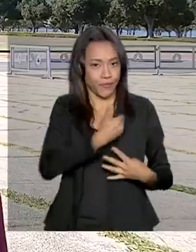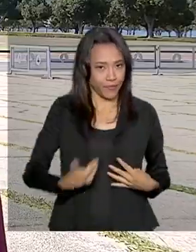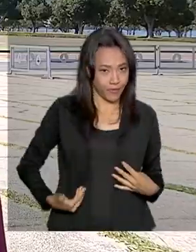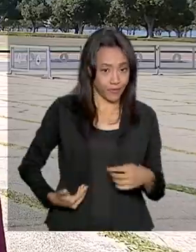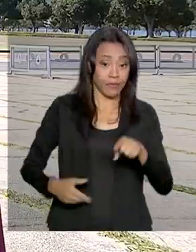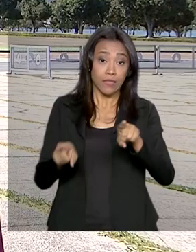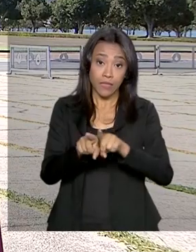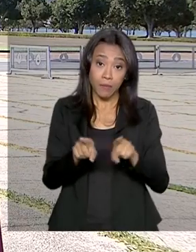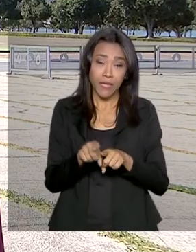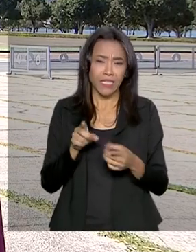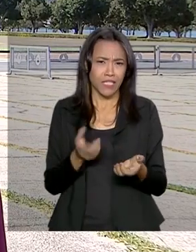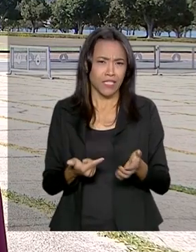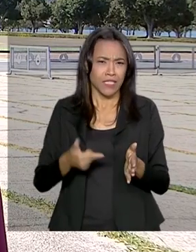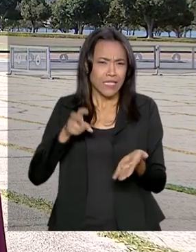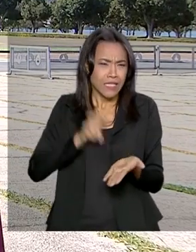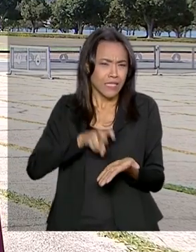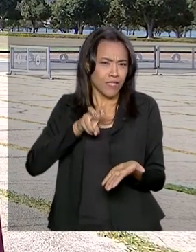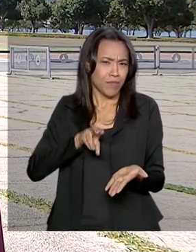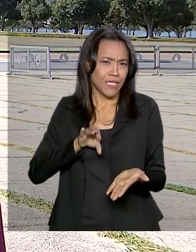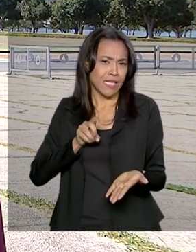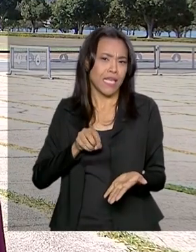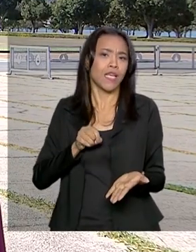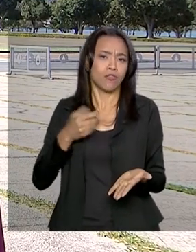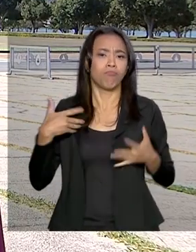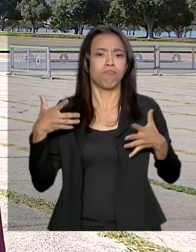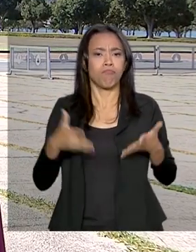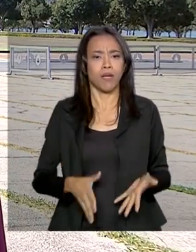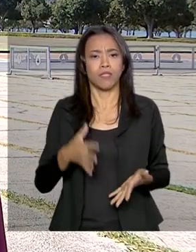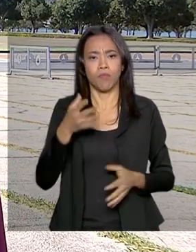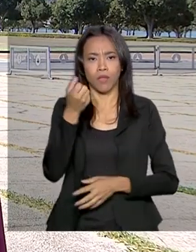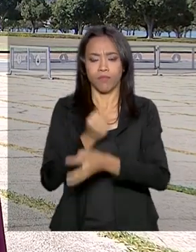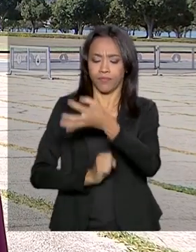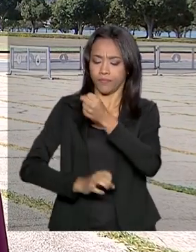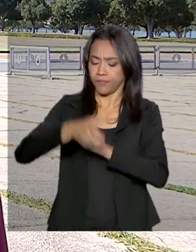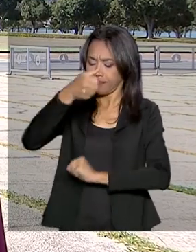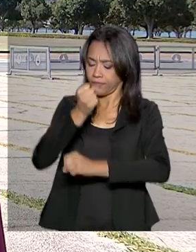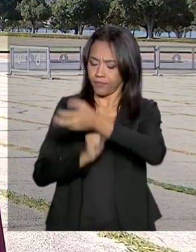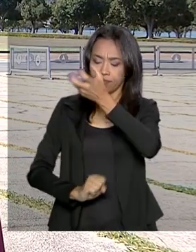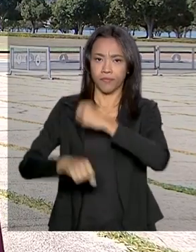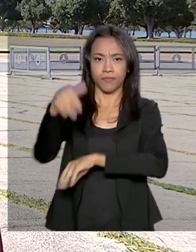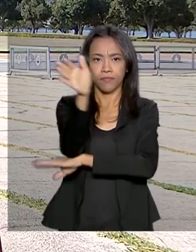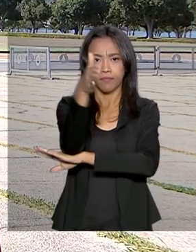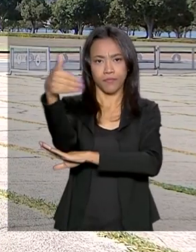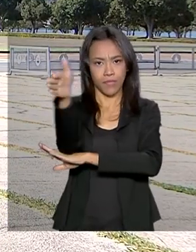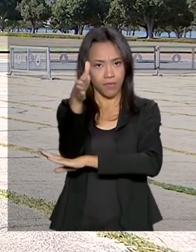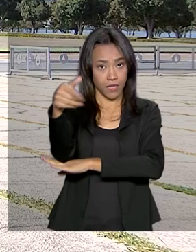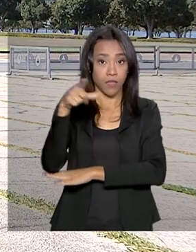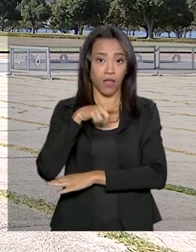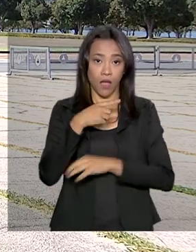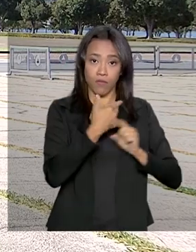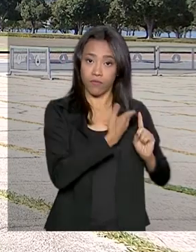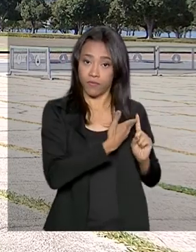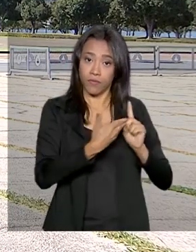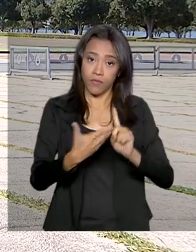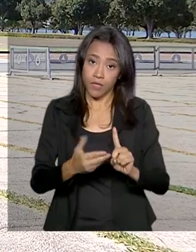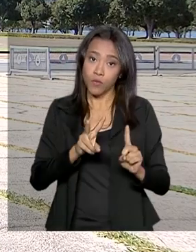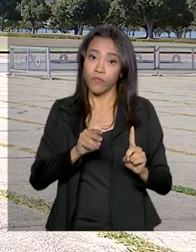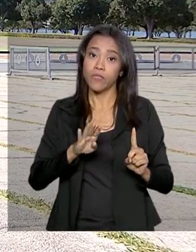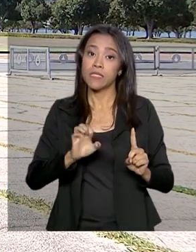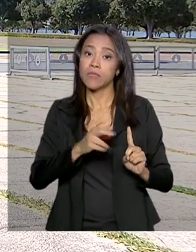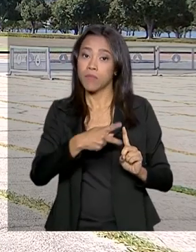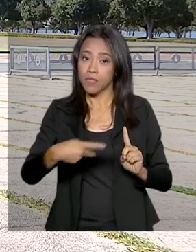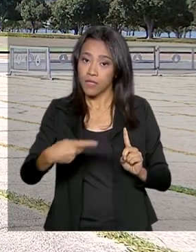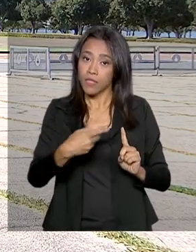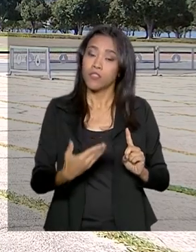participou da cerimônia de achamento da bandeira nacional. Ele estava acompanhado do vice-presidente Hamilton Mourão e